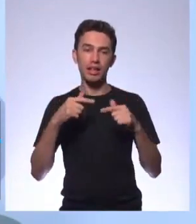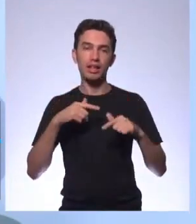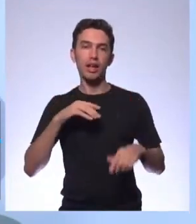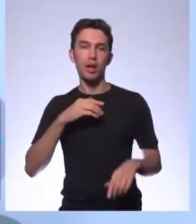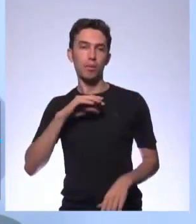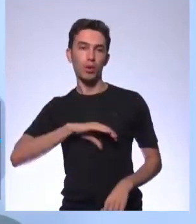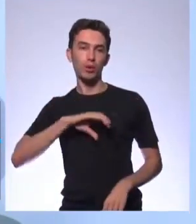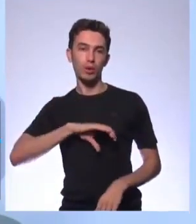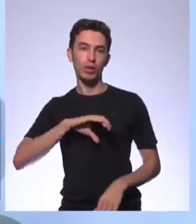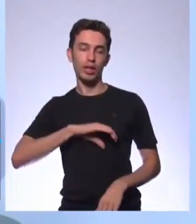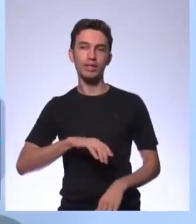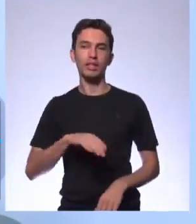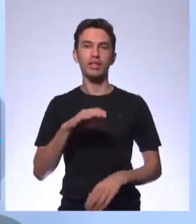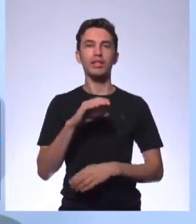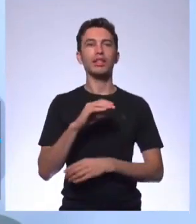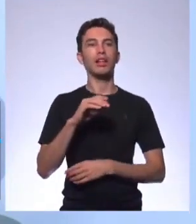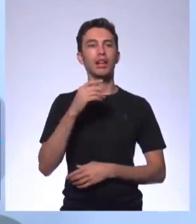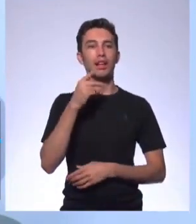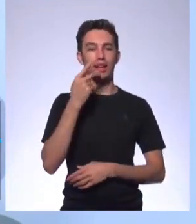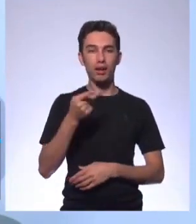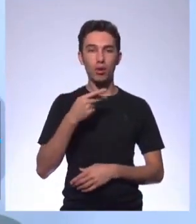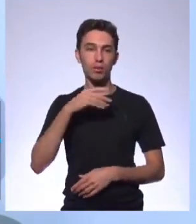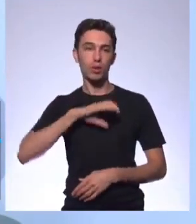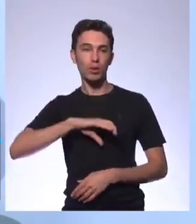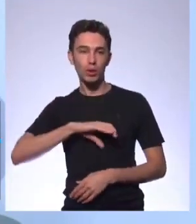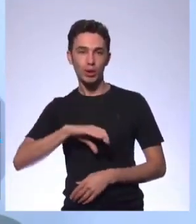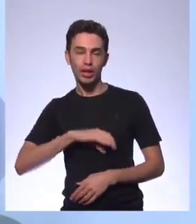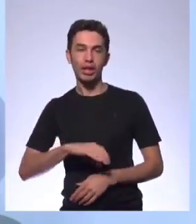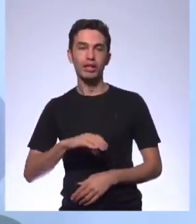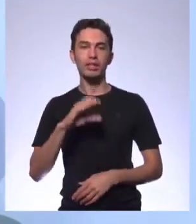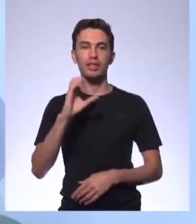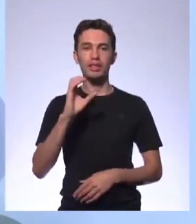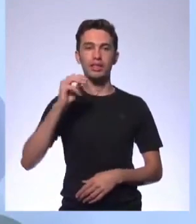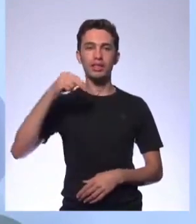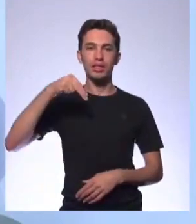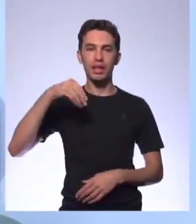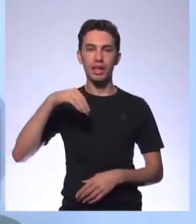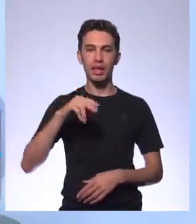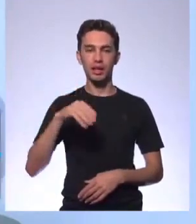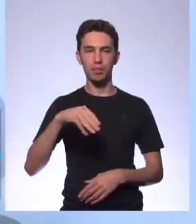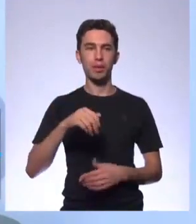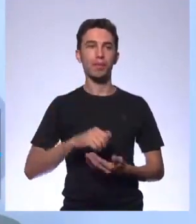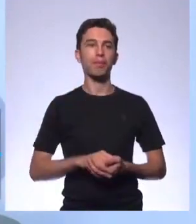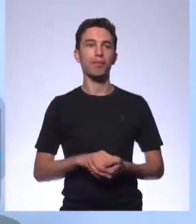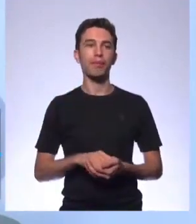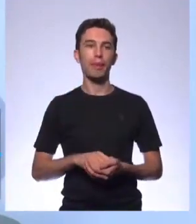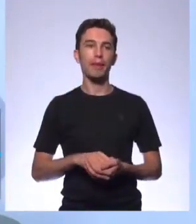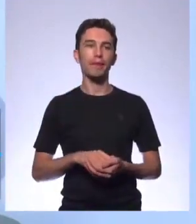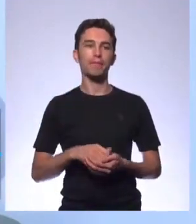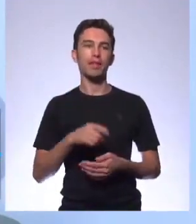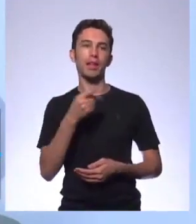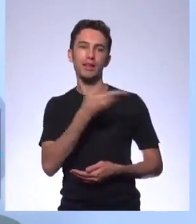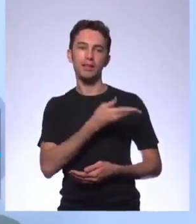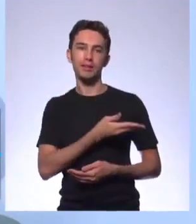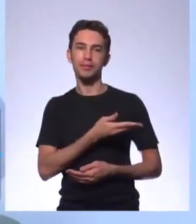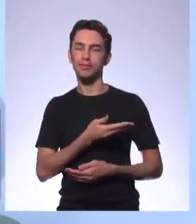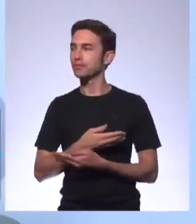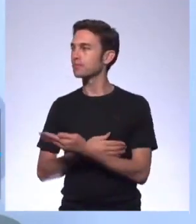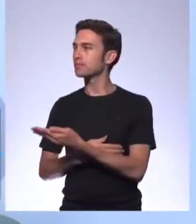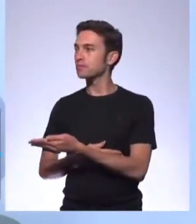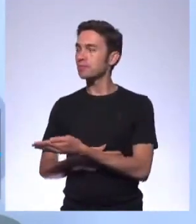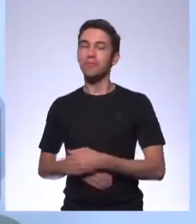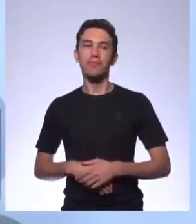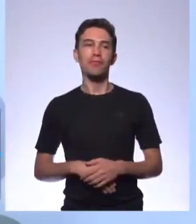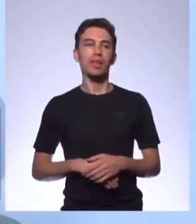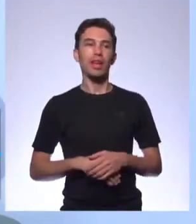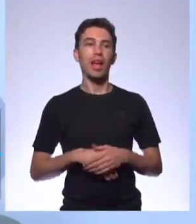underline, EM. Língua portuguesa, CMSP, underline, EM. E lá você pode acompanhar a indicação de filmes e livros que a gente